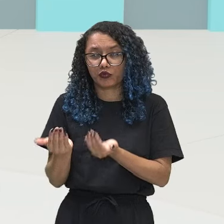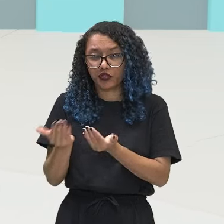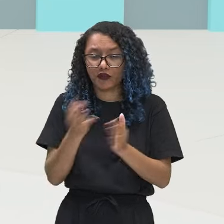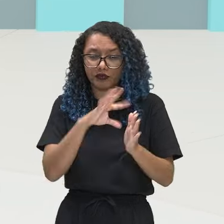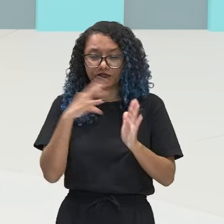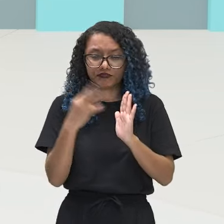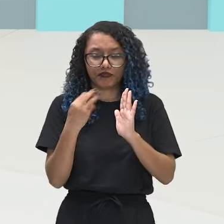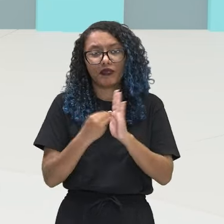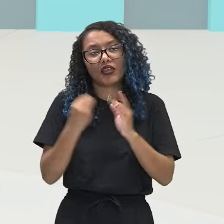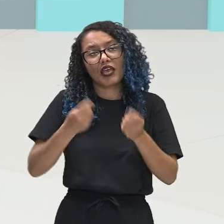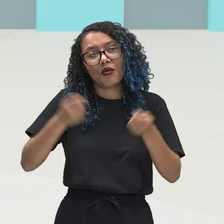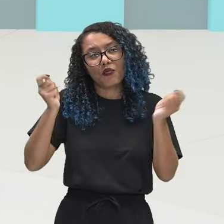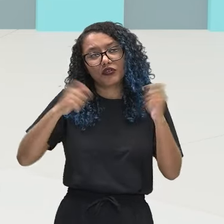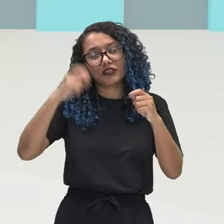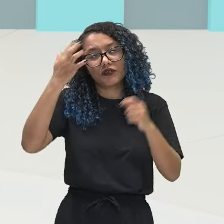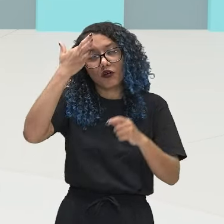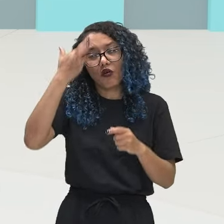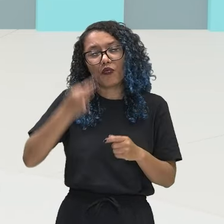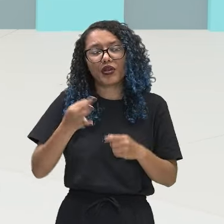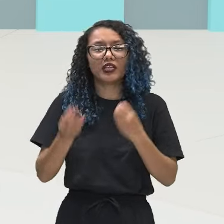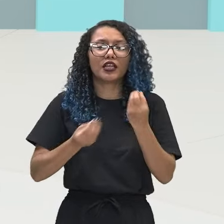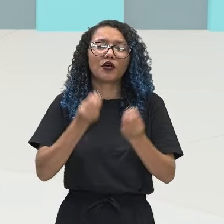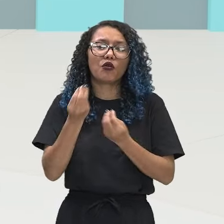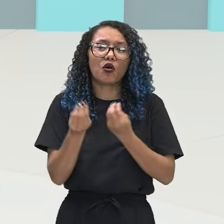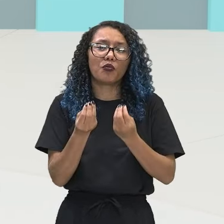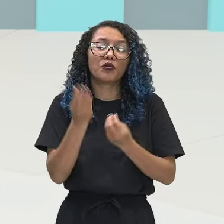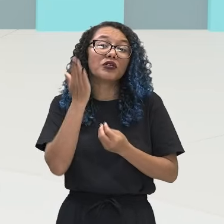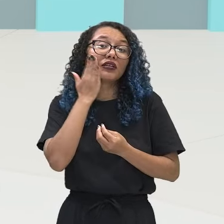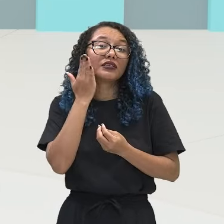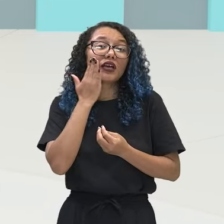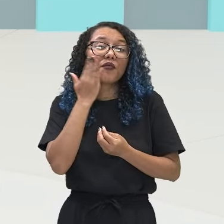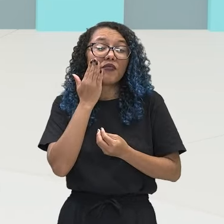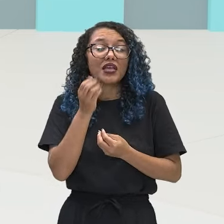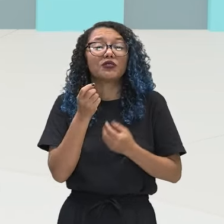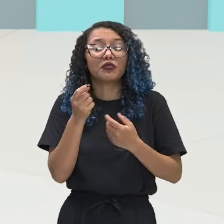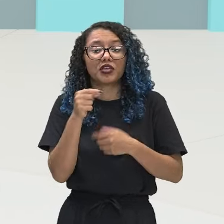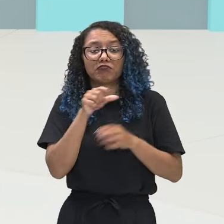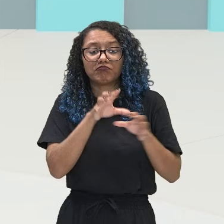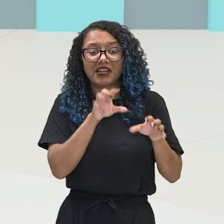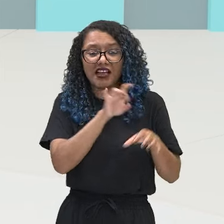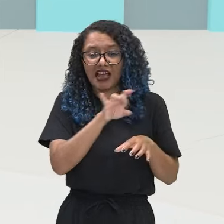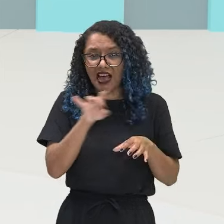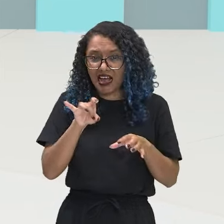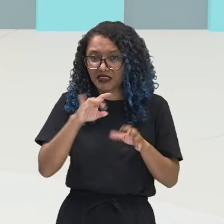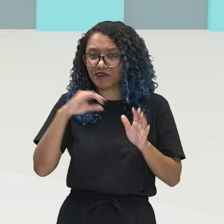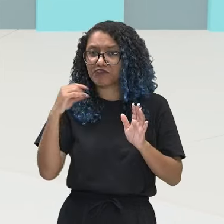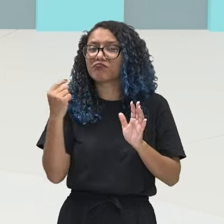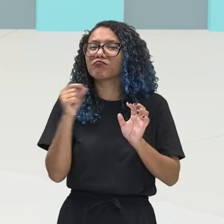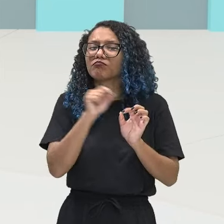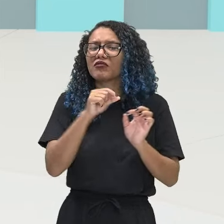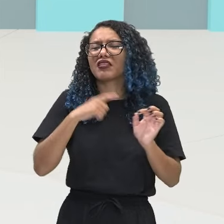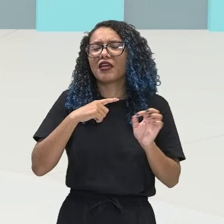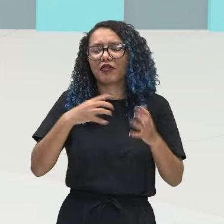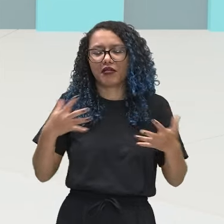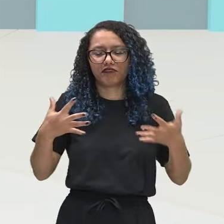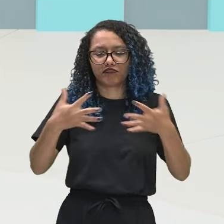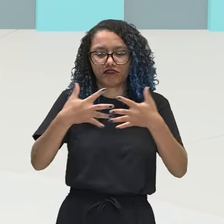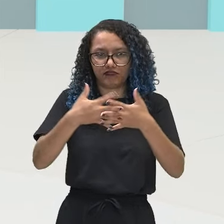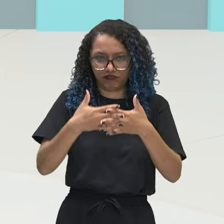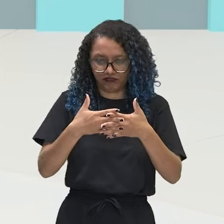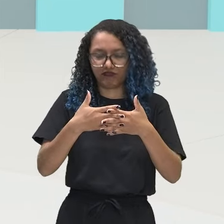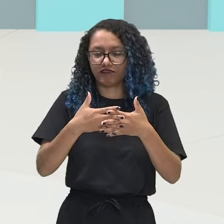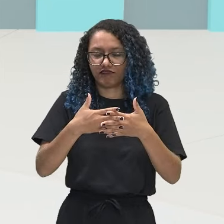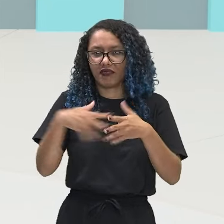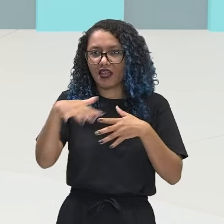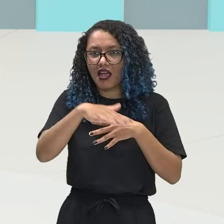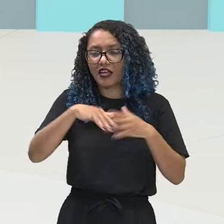dinâmica complexidade que marca a região, cujo processo histórico de